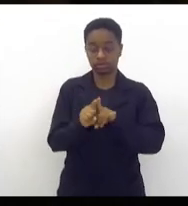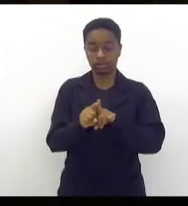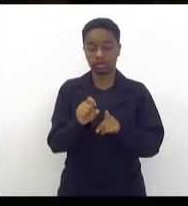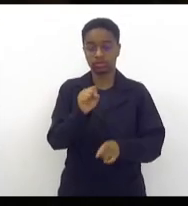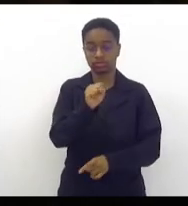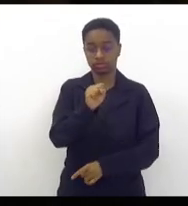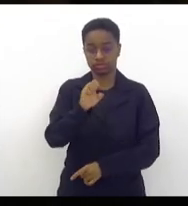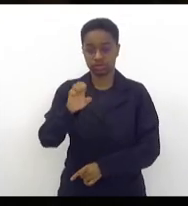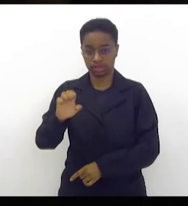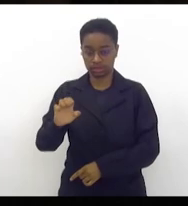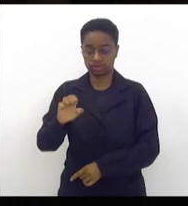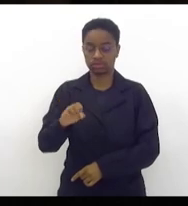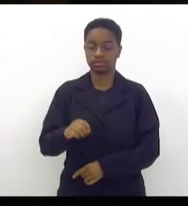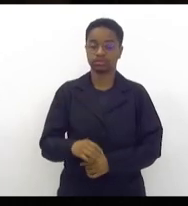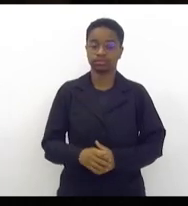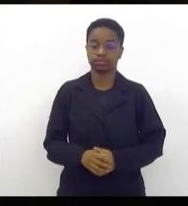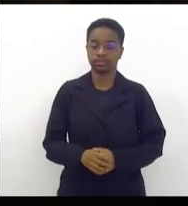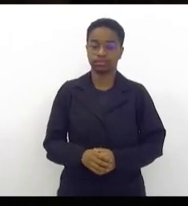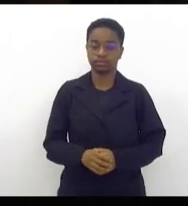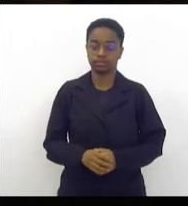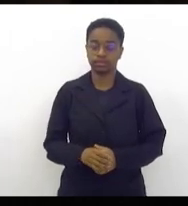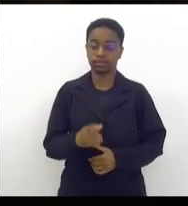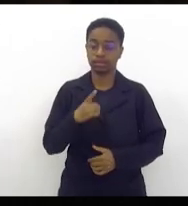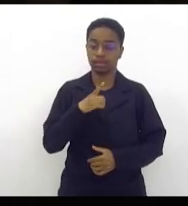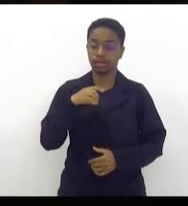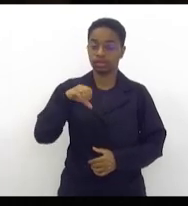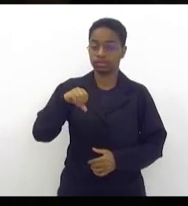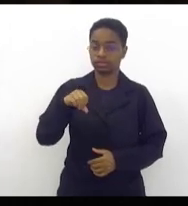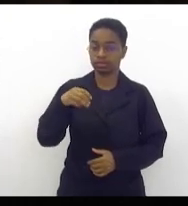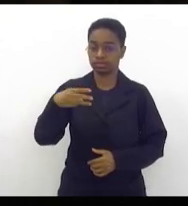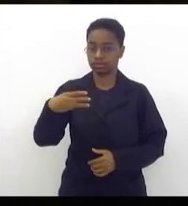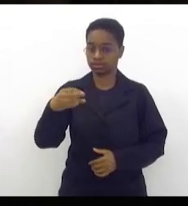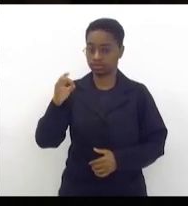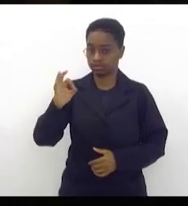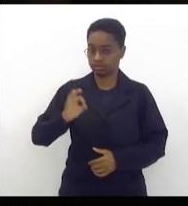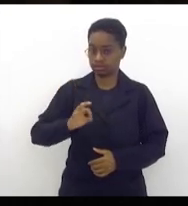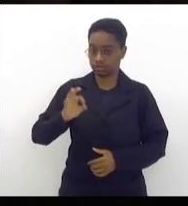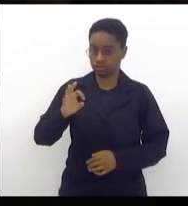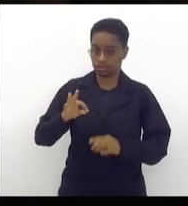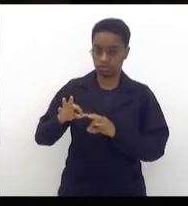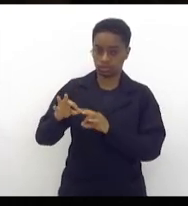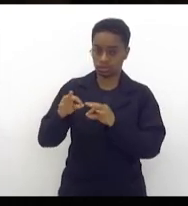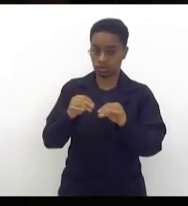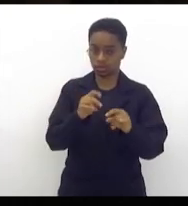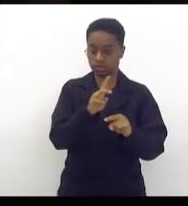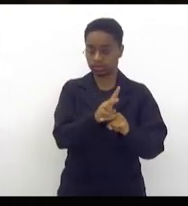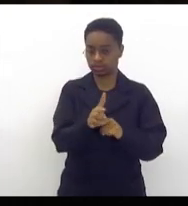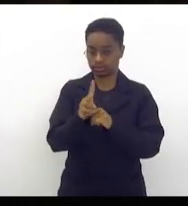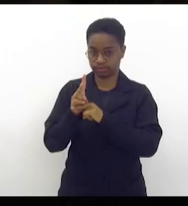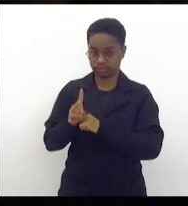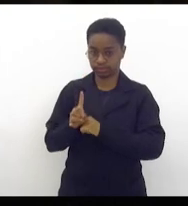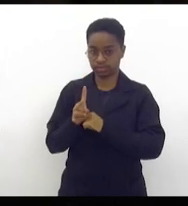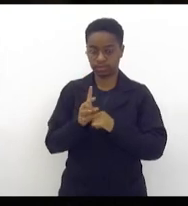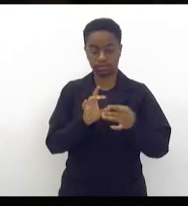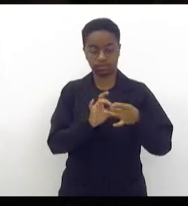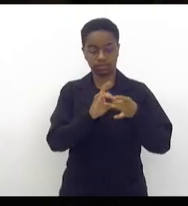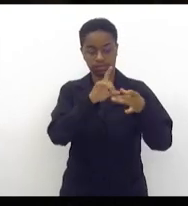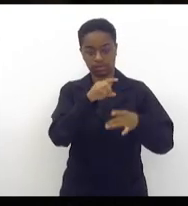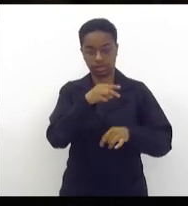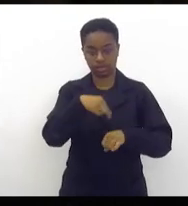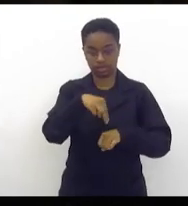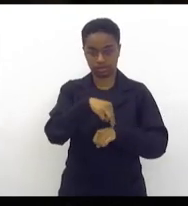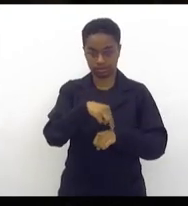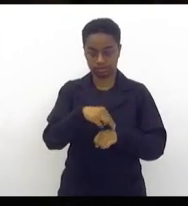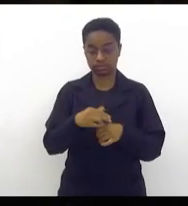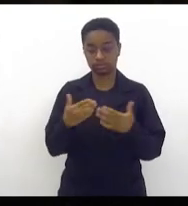são tomadores de 93% dos empréstimos com aval da União. Sul